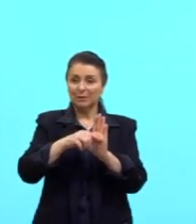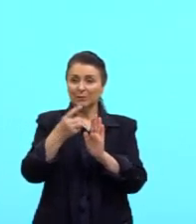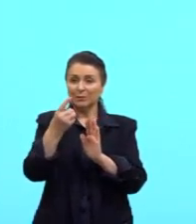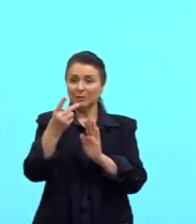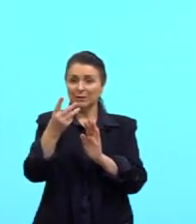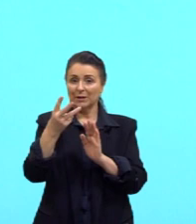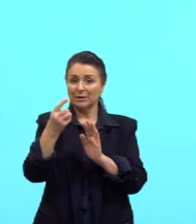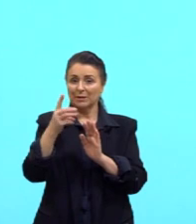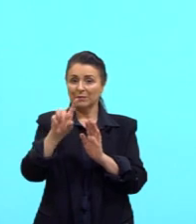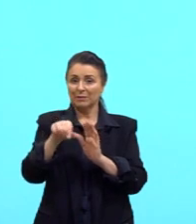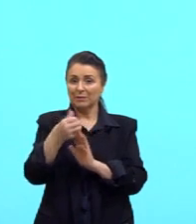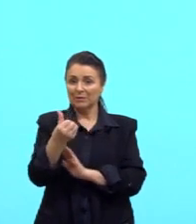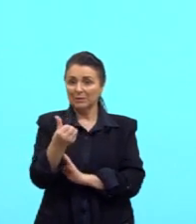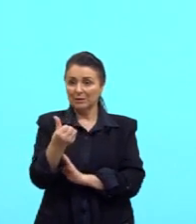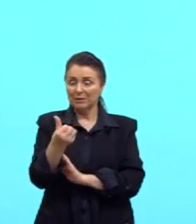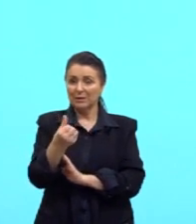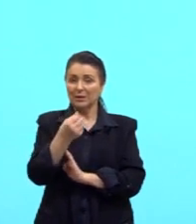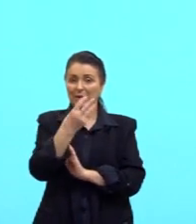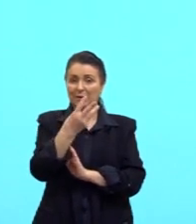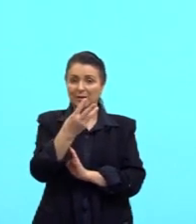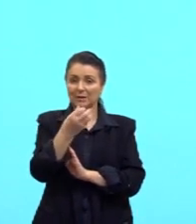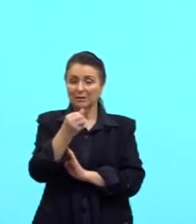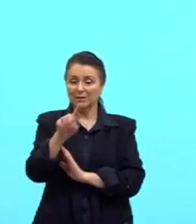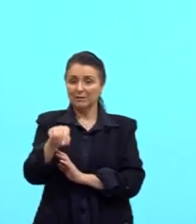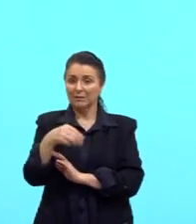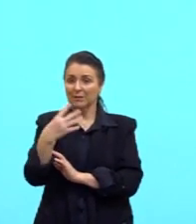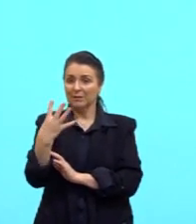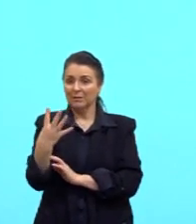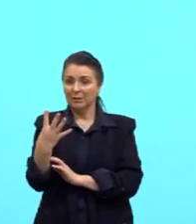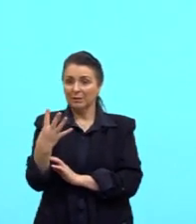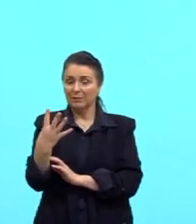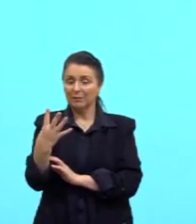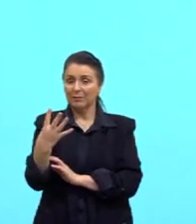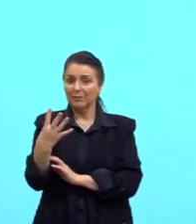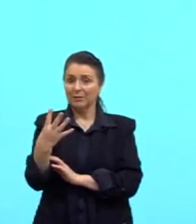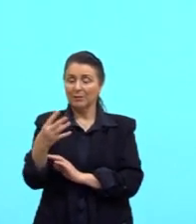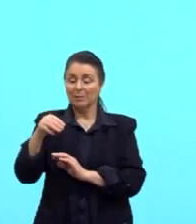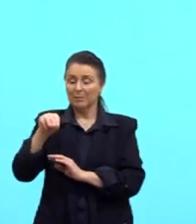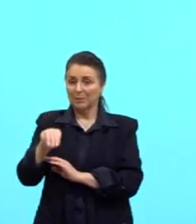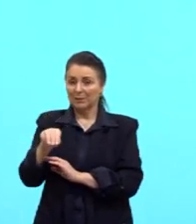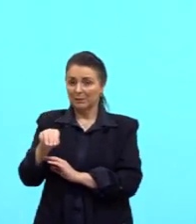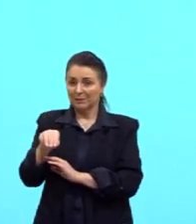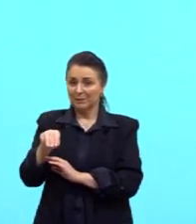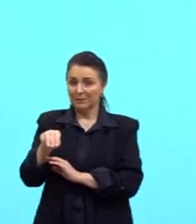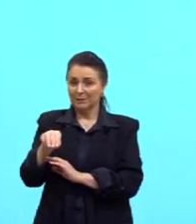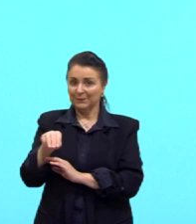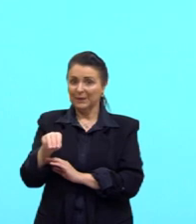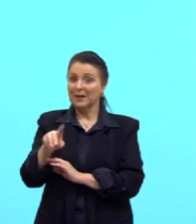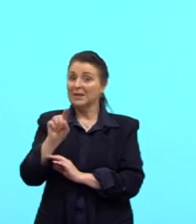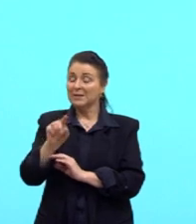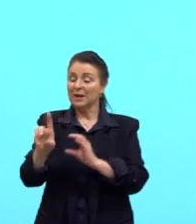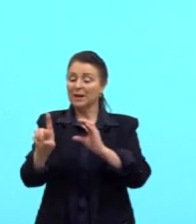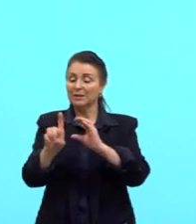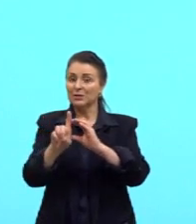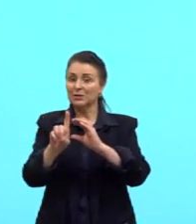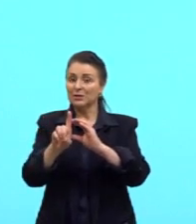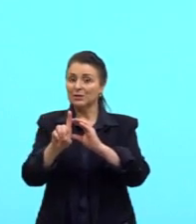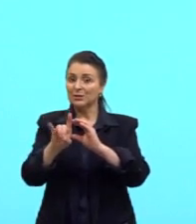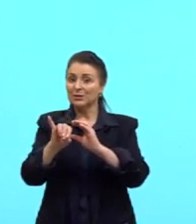daria 36,4 metros, tá? Isso aqui seria o nosso diâmetro.